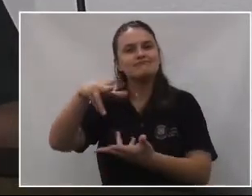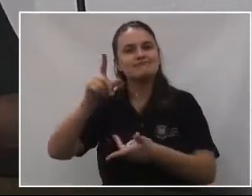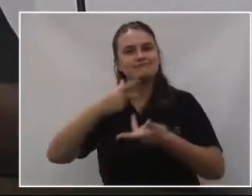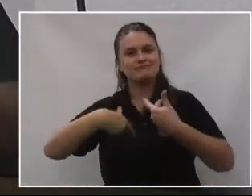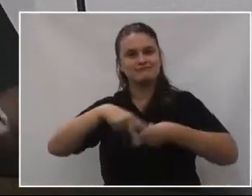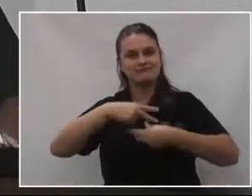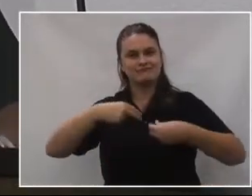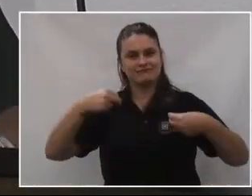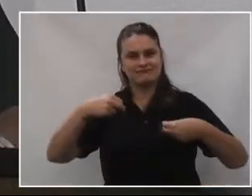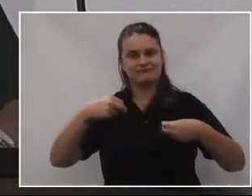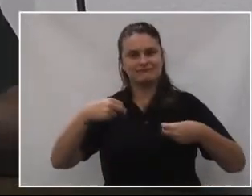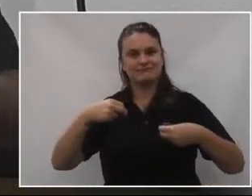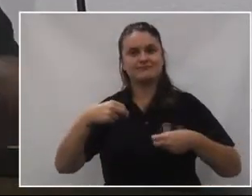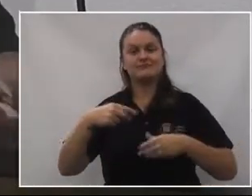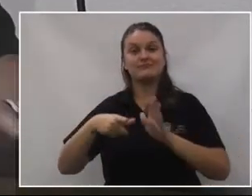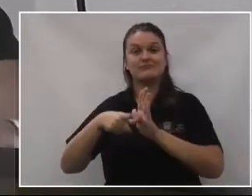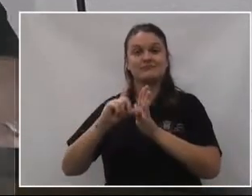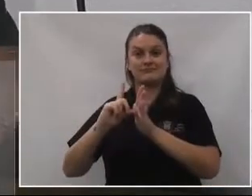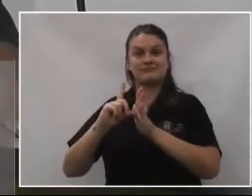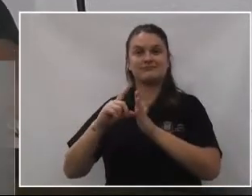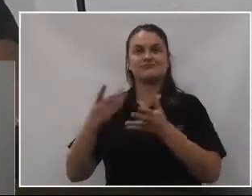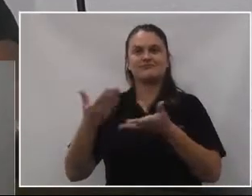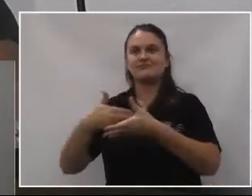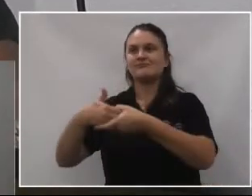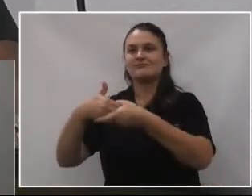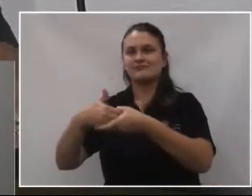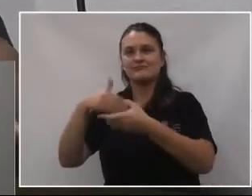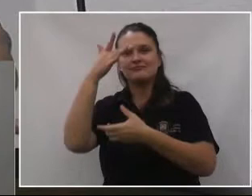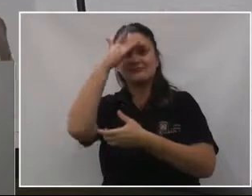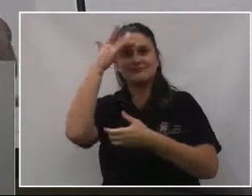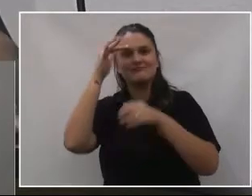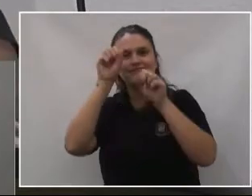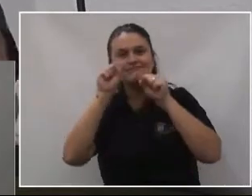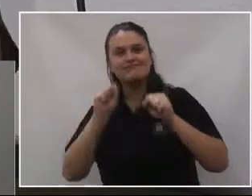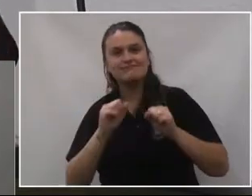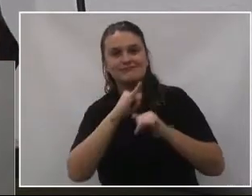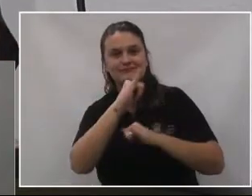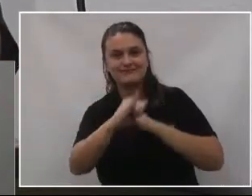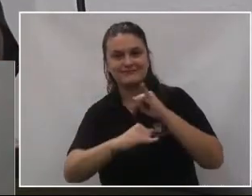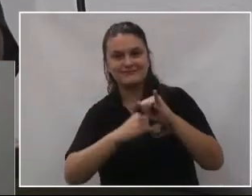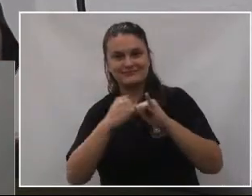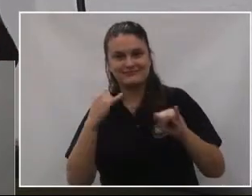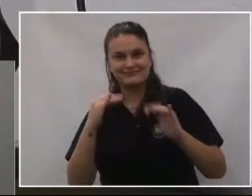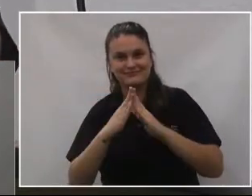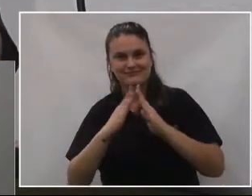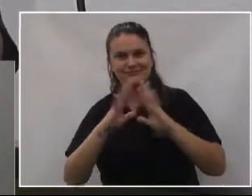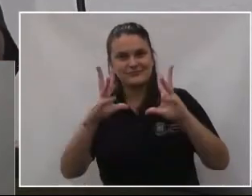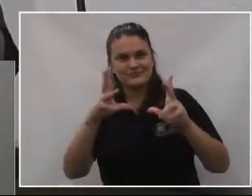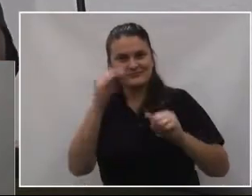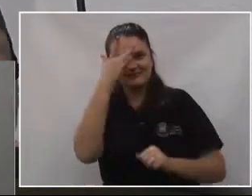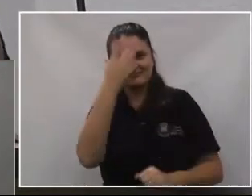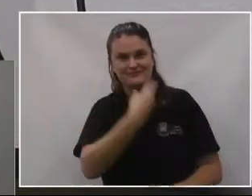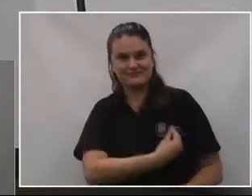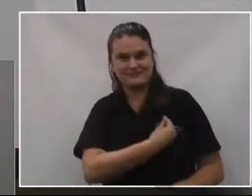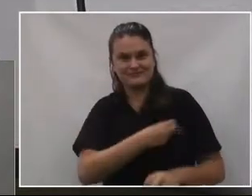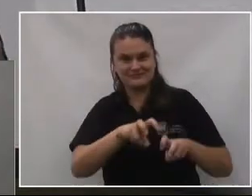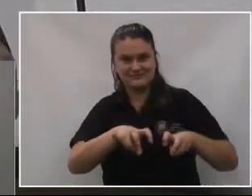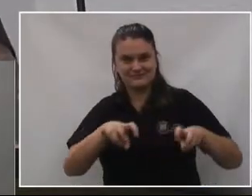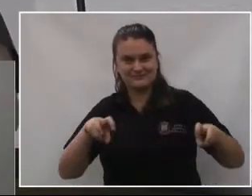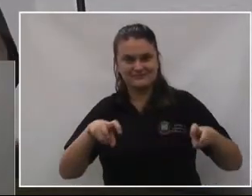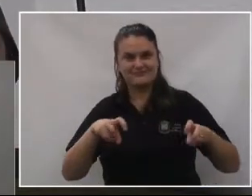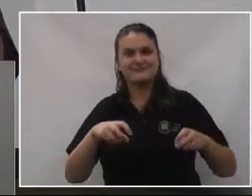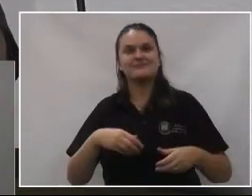E, antes de seguir adiante, a gente cumprimenta os internautas, a todos que estão presentes aqui, e uma